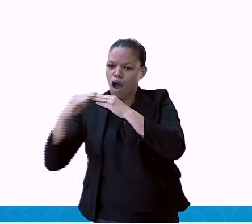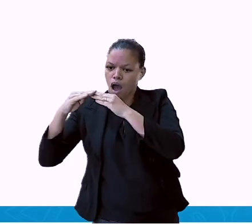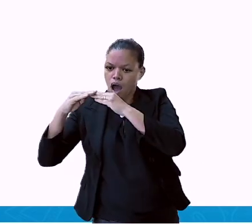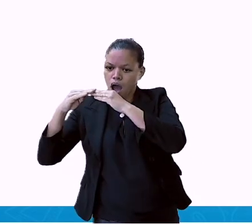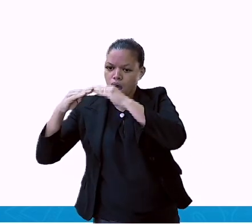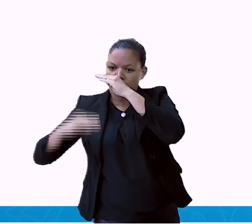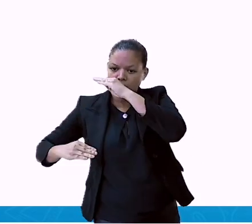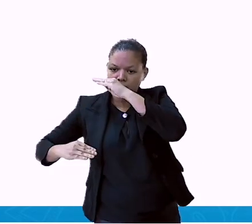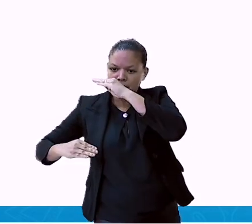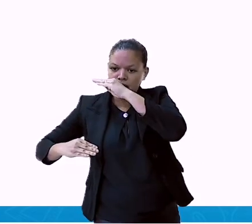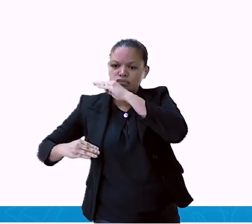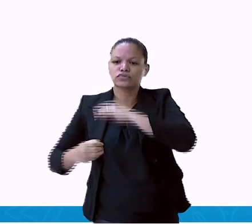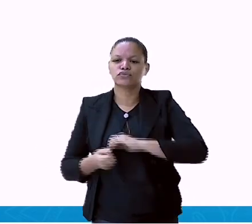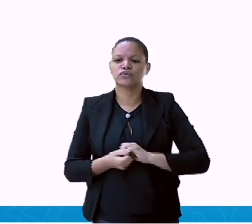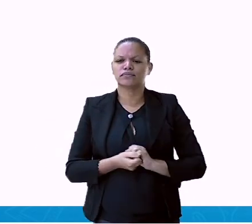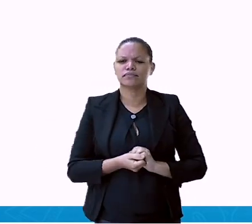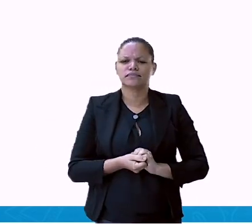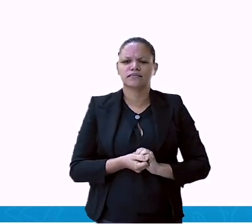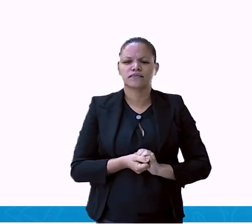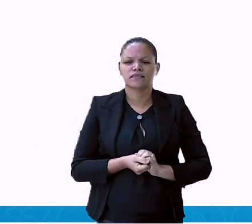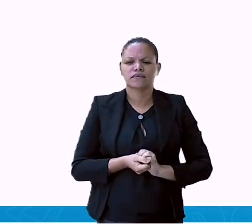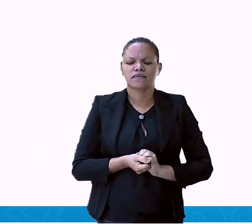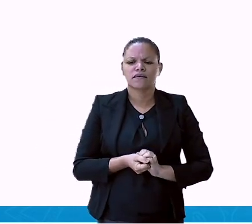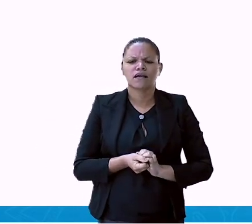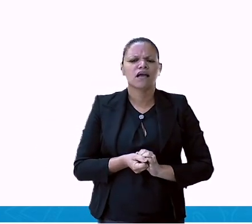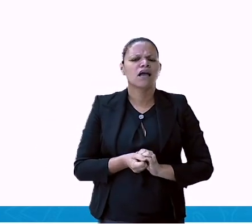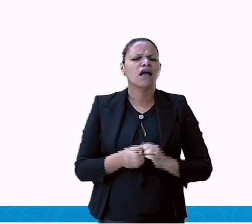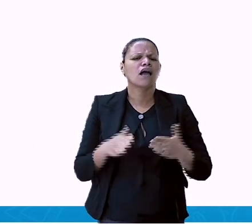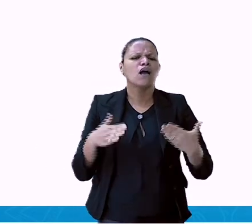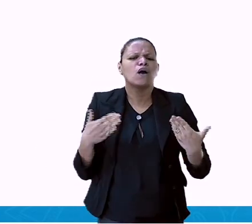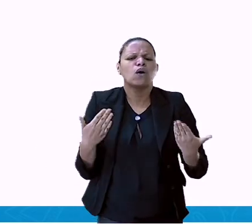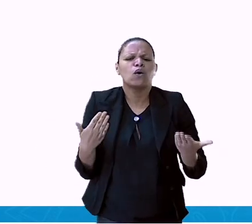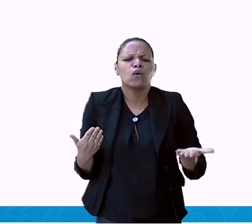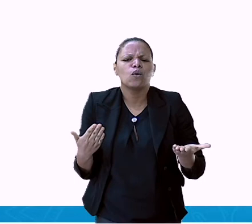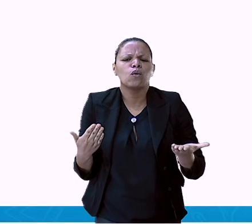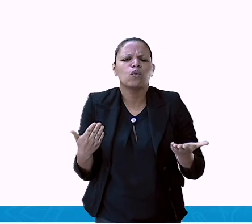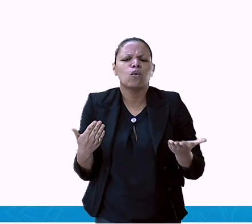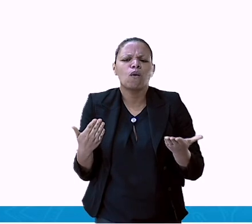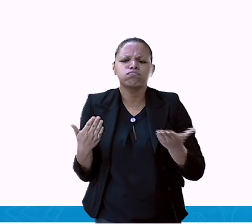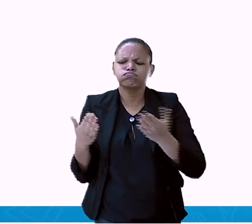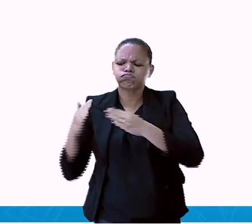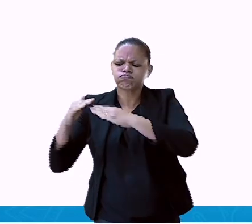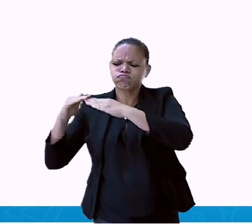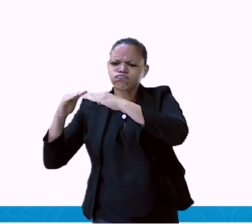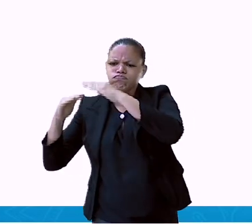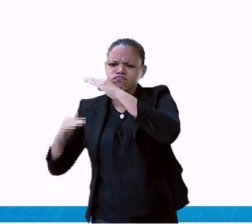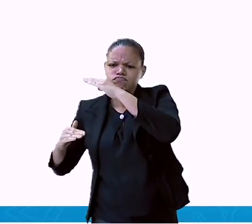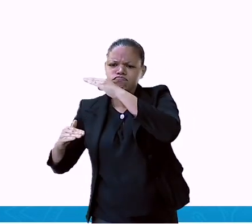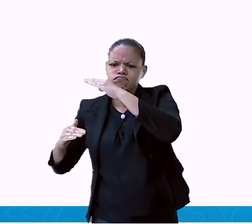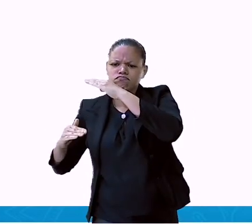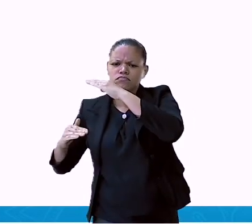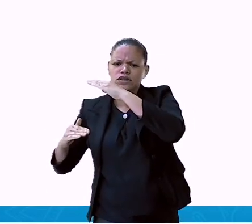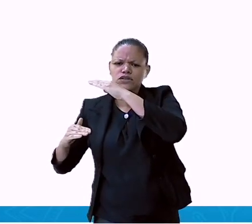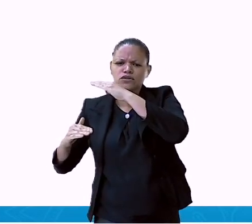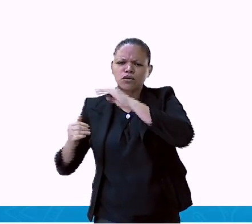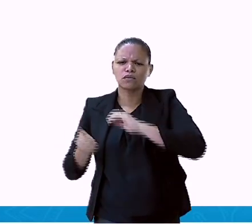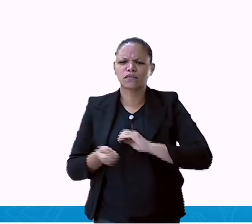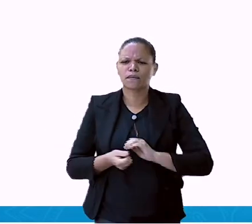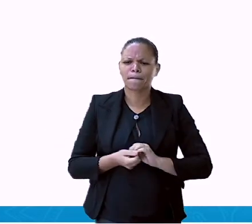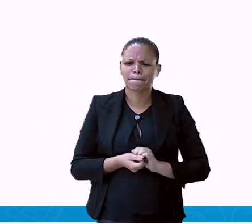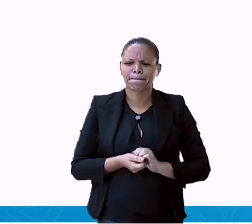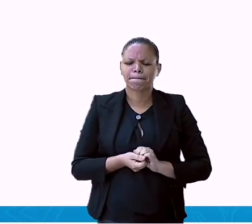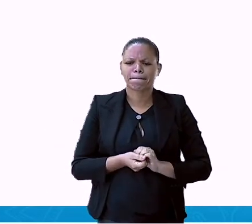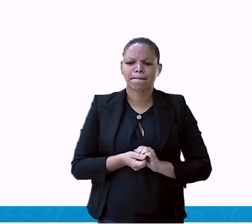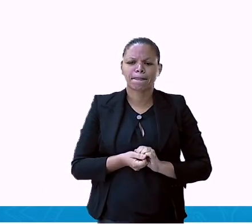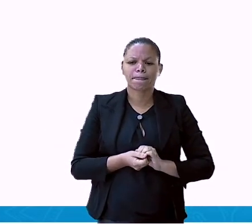então, nós vamos responder a seguinte questão. Em qual teve a diminuição? A diminuição foi a